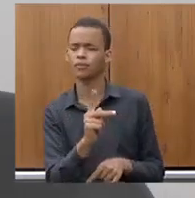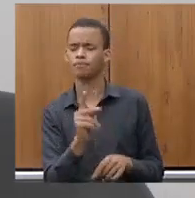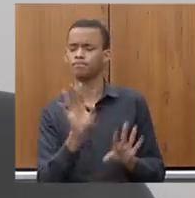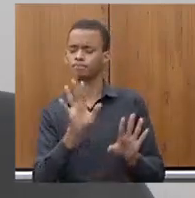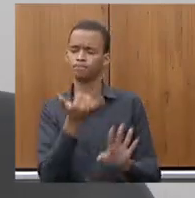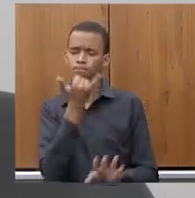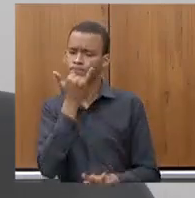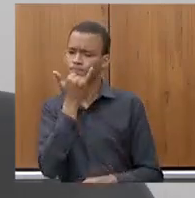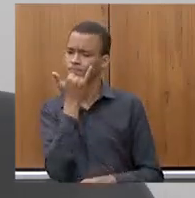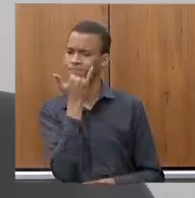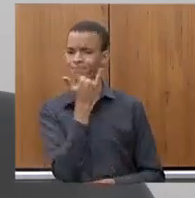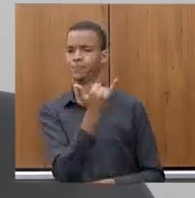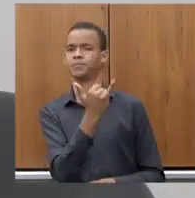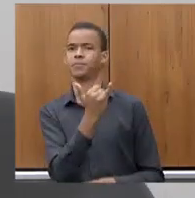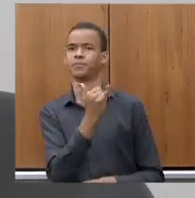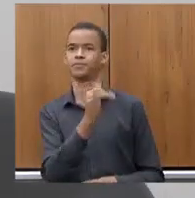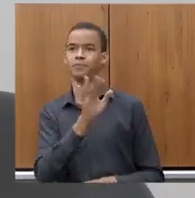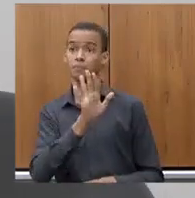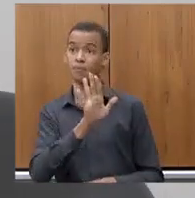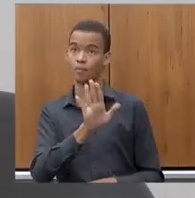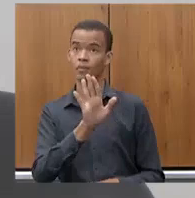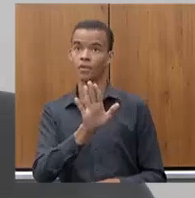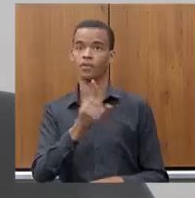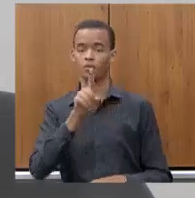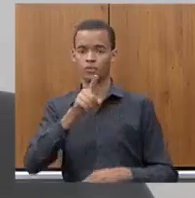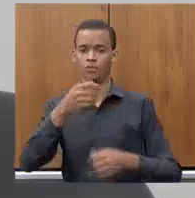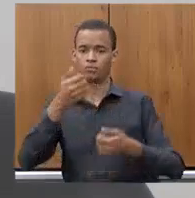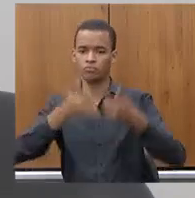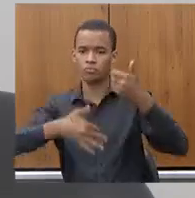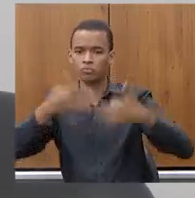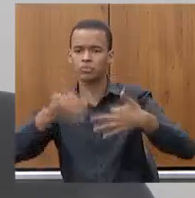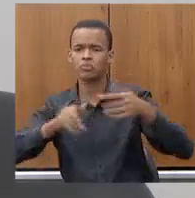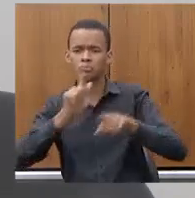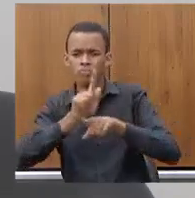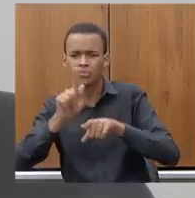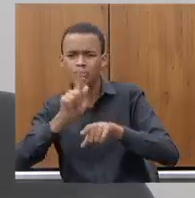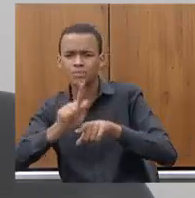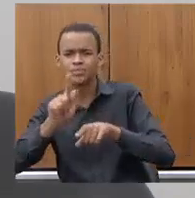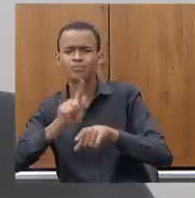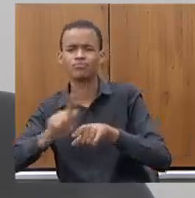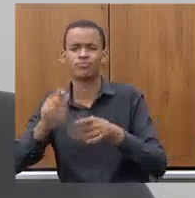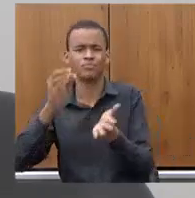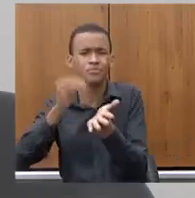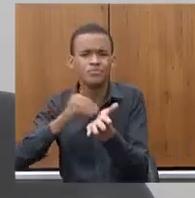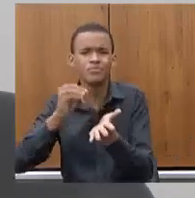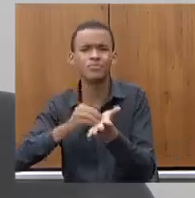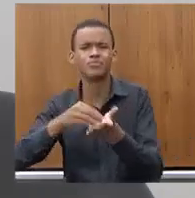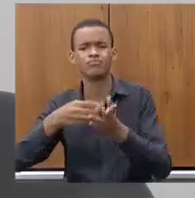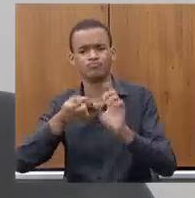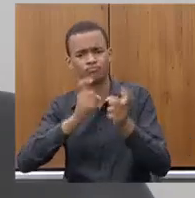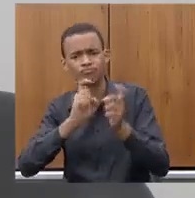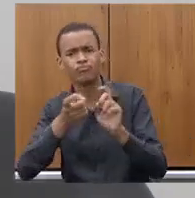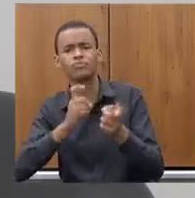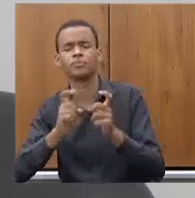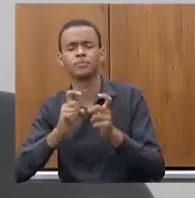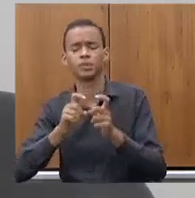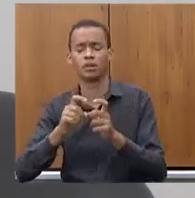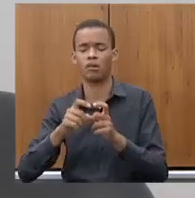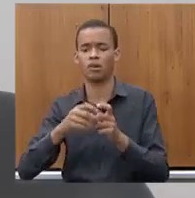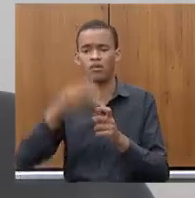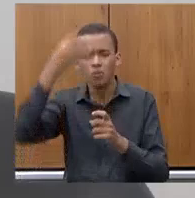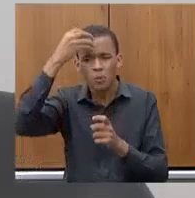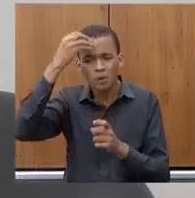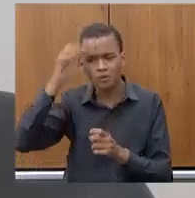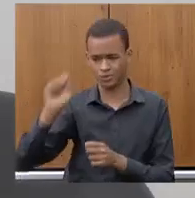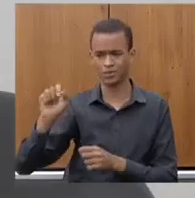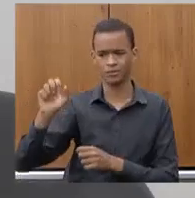Desculpa, é não debater conteúdo de uma gestão tão importante como é o governo de Minas. Os consignados que